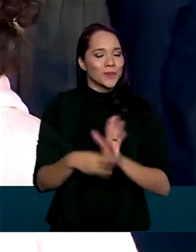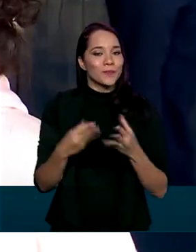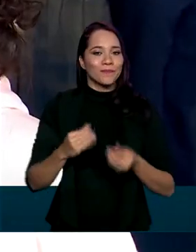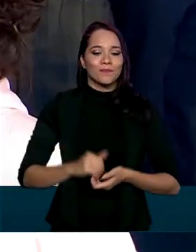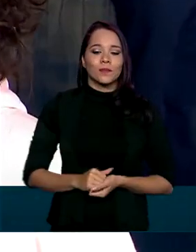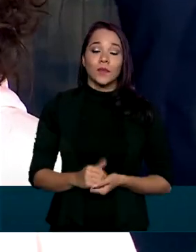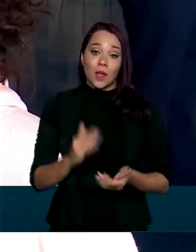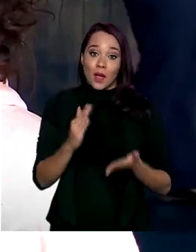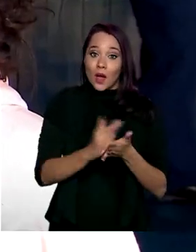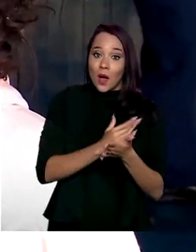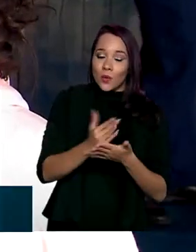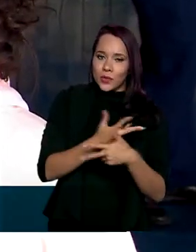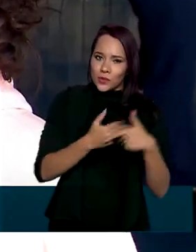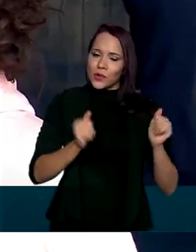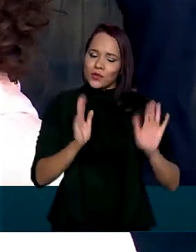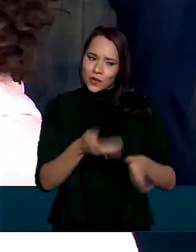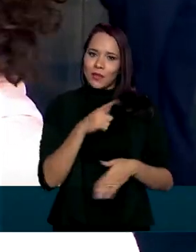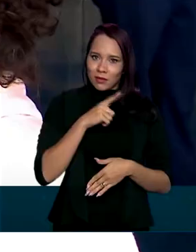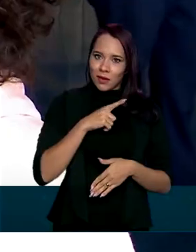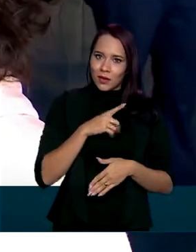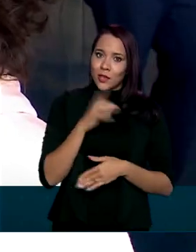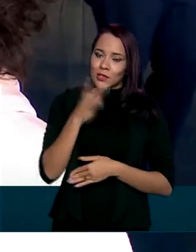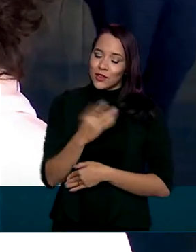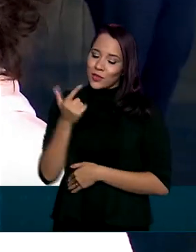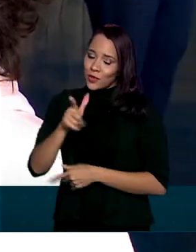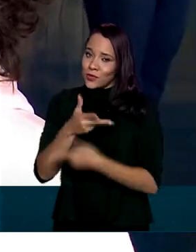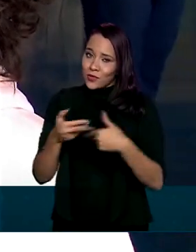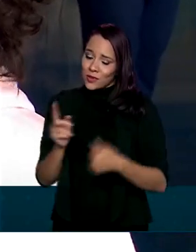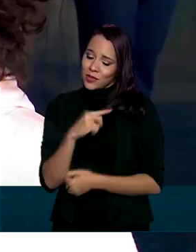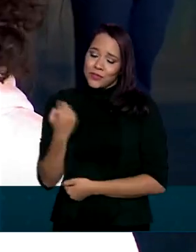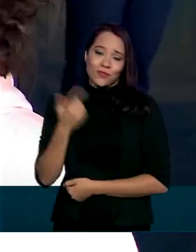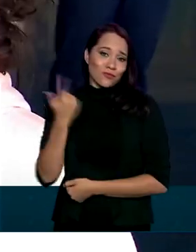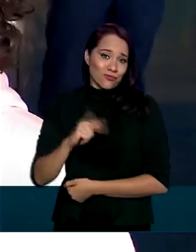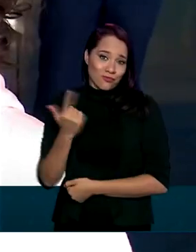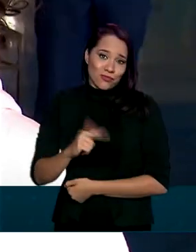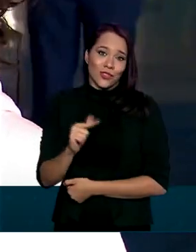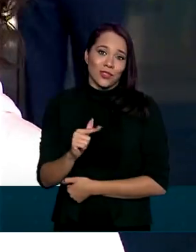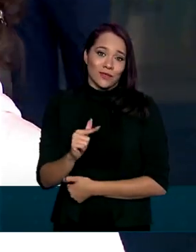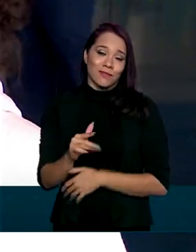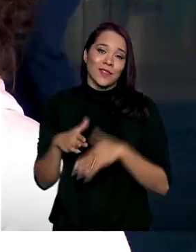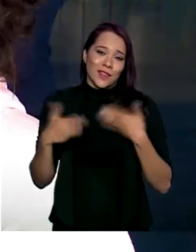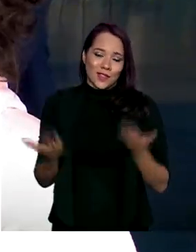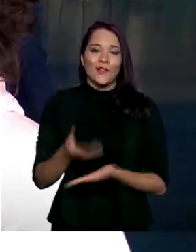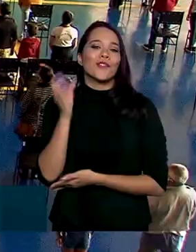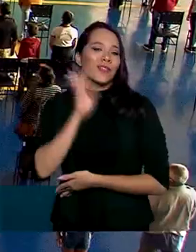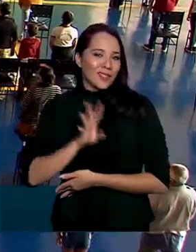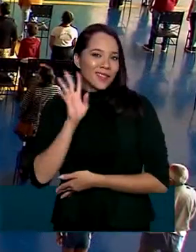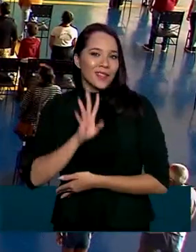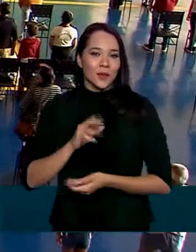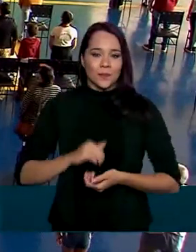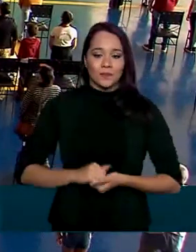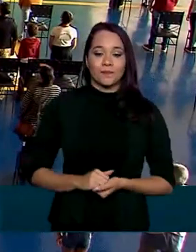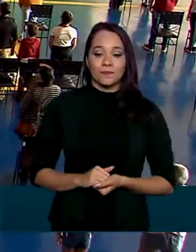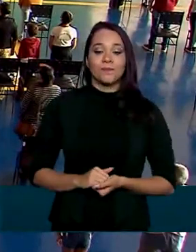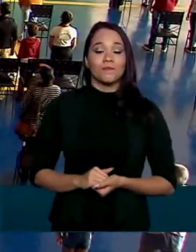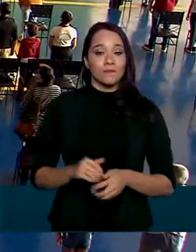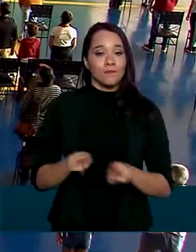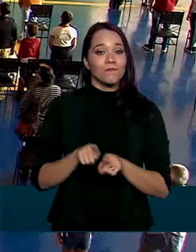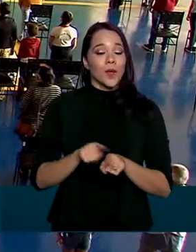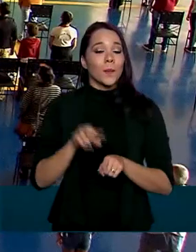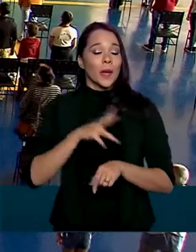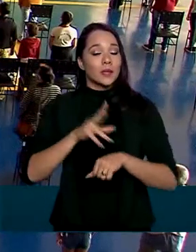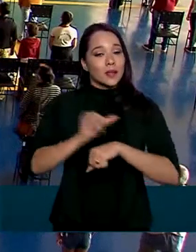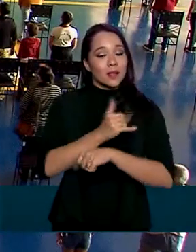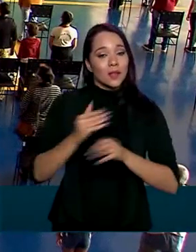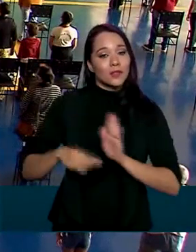Algumas coisas a gente já tem, mas tem coisas que a gente não tinha. Então, isso foi muito legal. E para reforçar as ações de